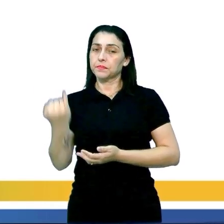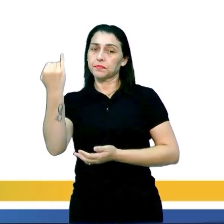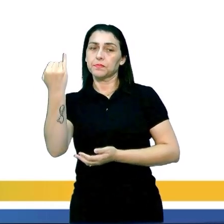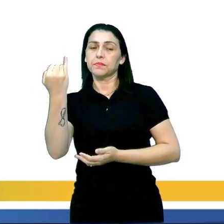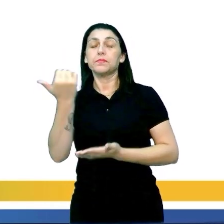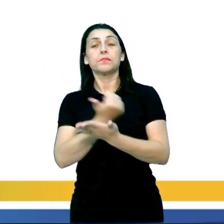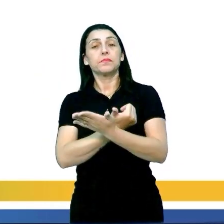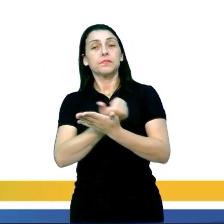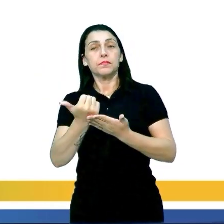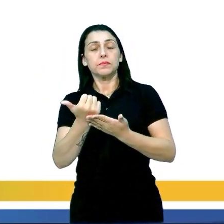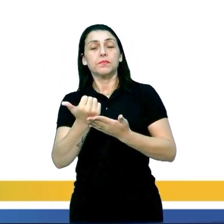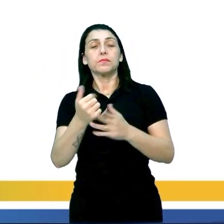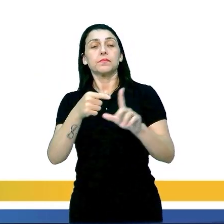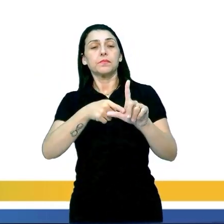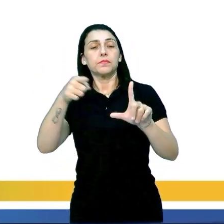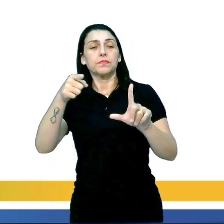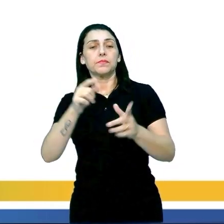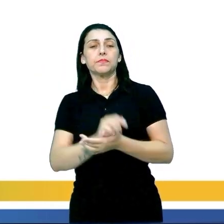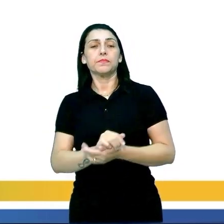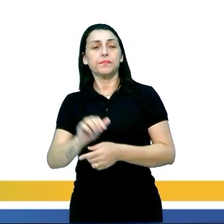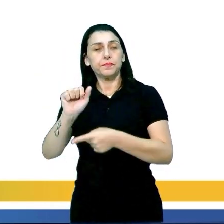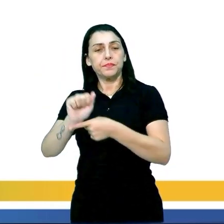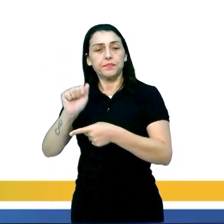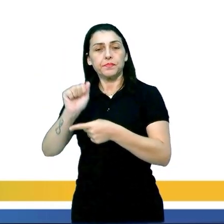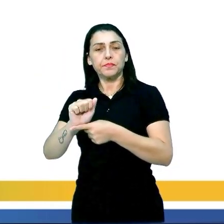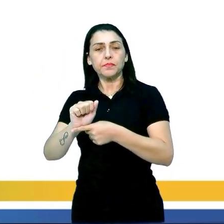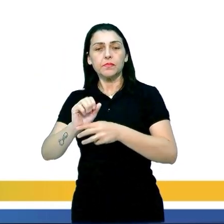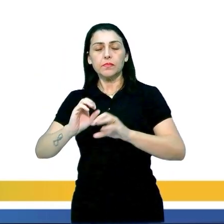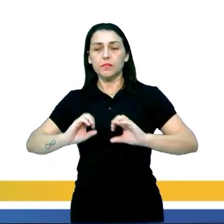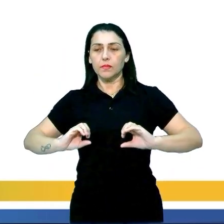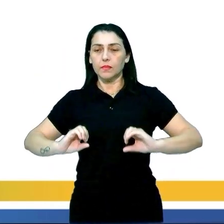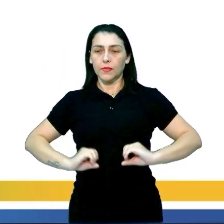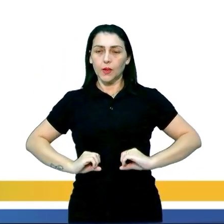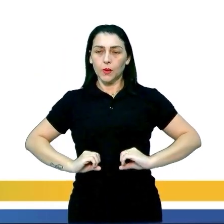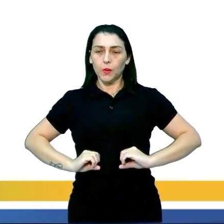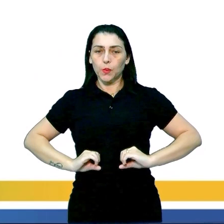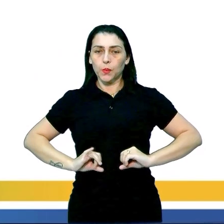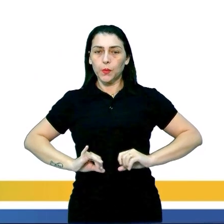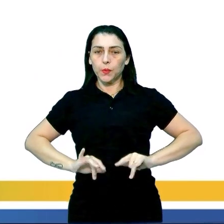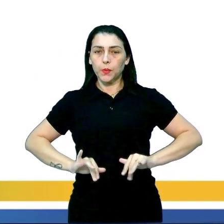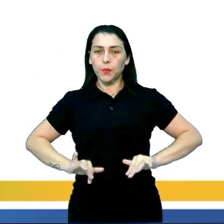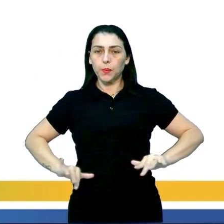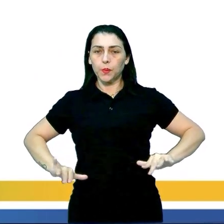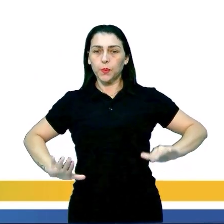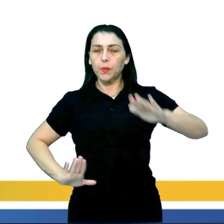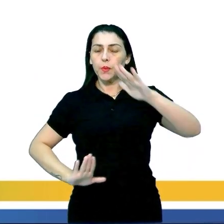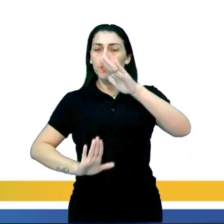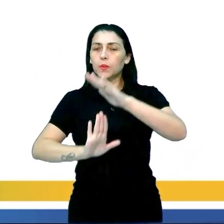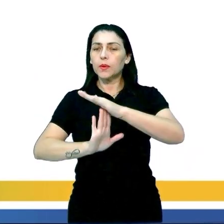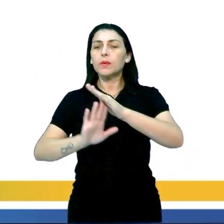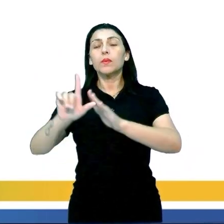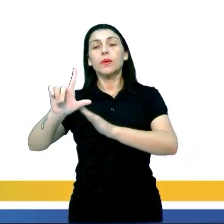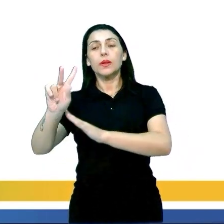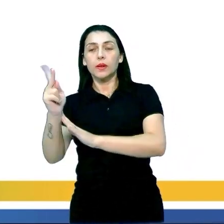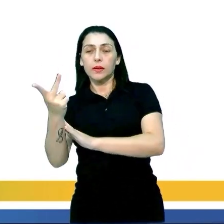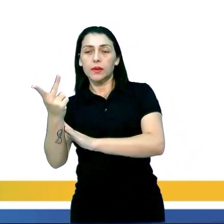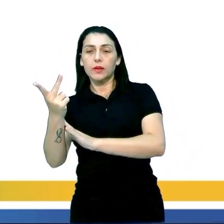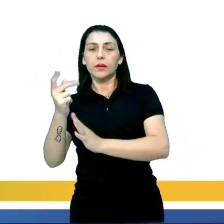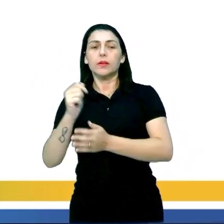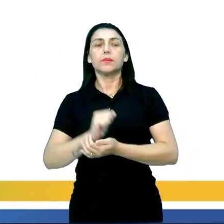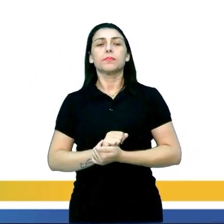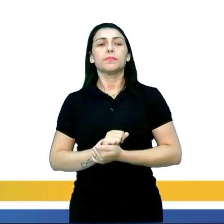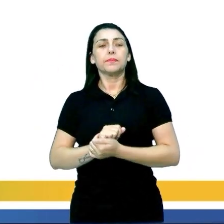ação dos hormônios do gráfico é Alternativa A, a determinação da ovulação durante o pico de